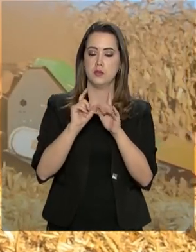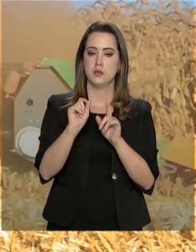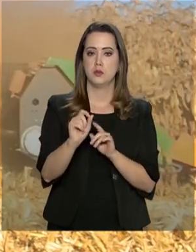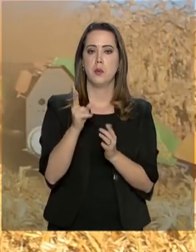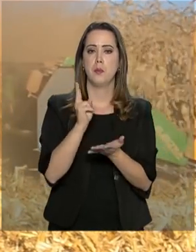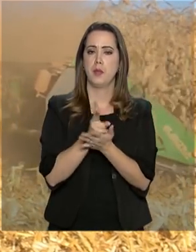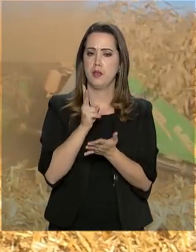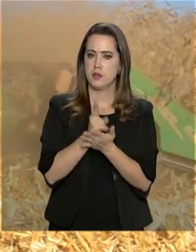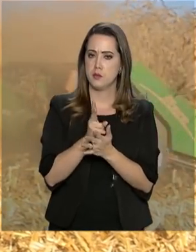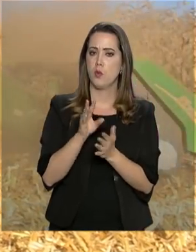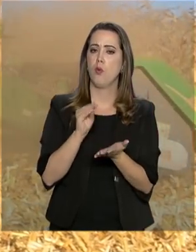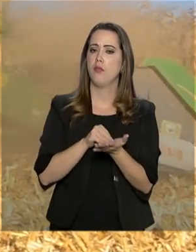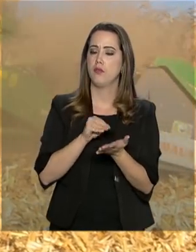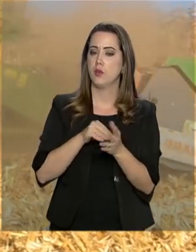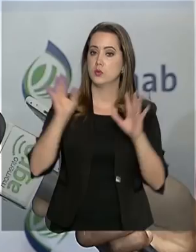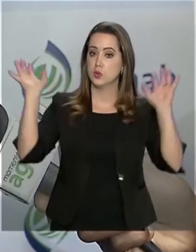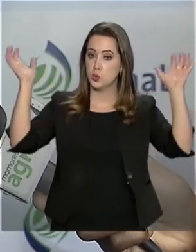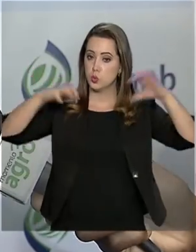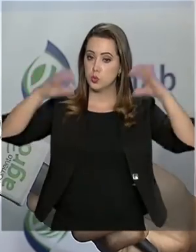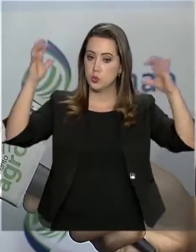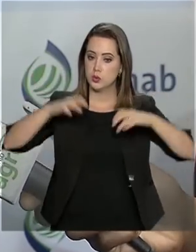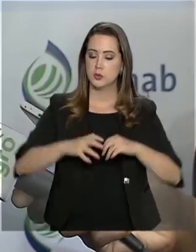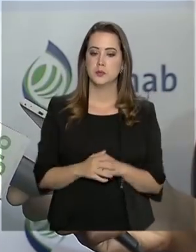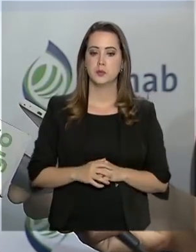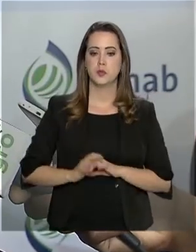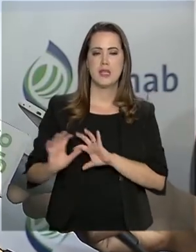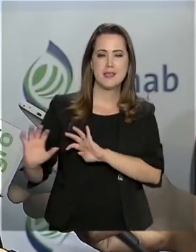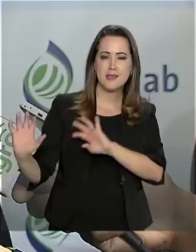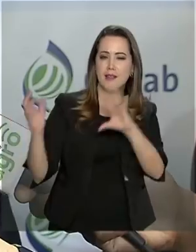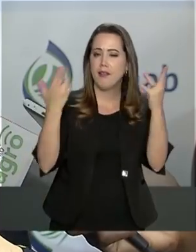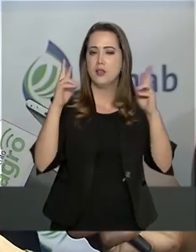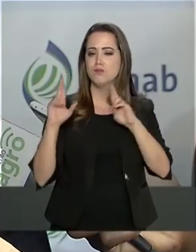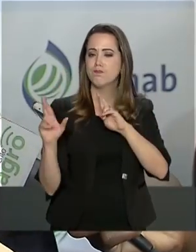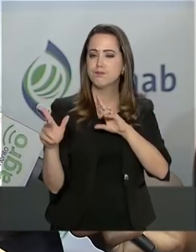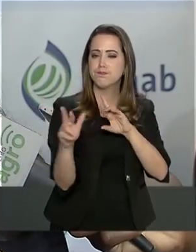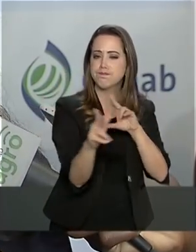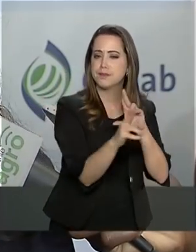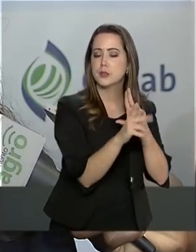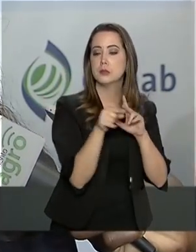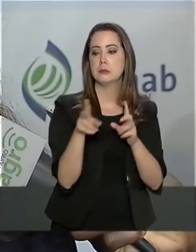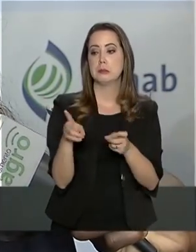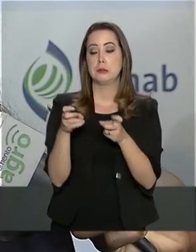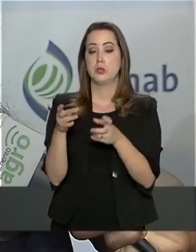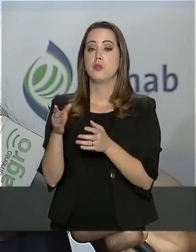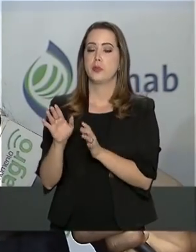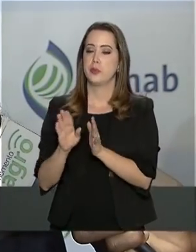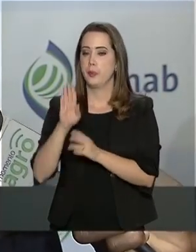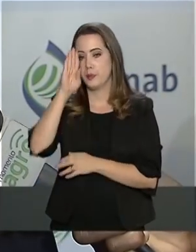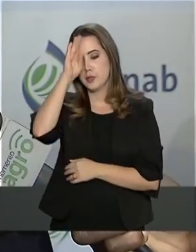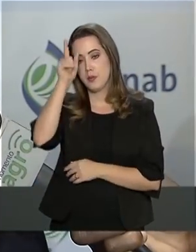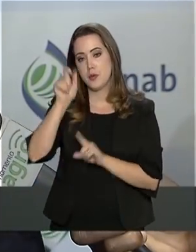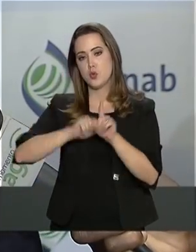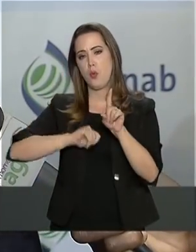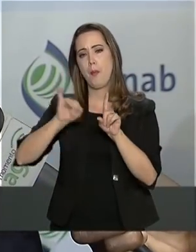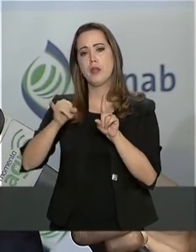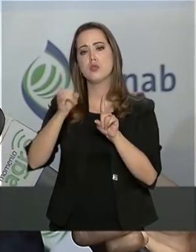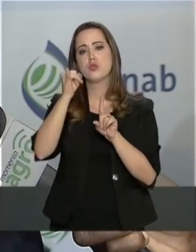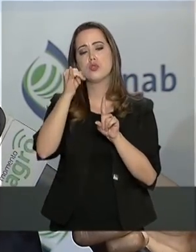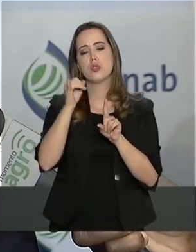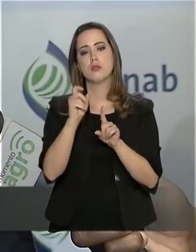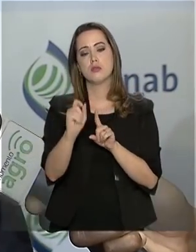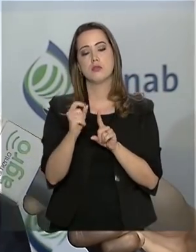mesmo com a falta de chuvas. Esse clima irregular foi observado principalmente no mês de janeiro, que foi o mês foco do